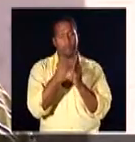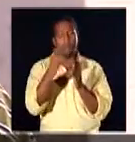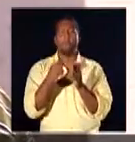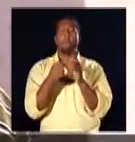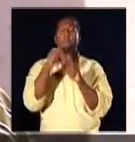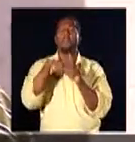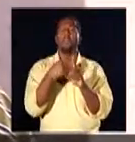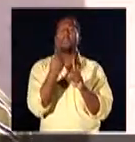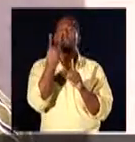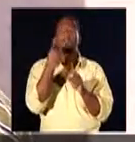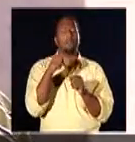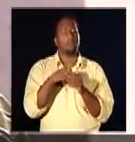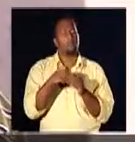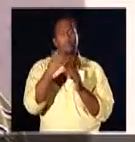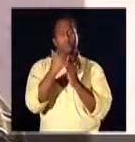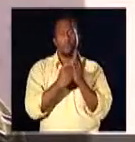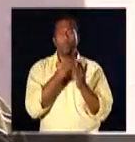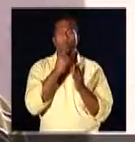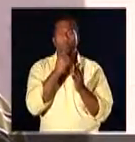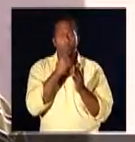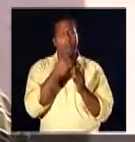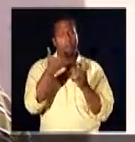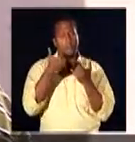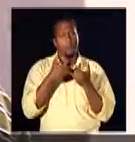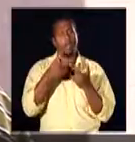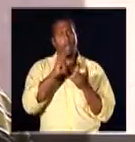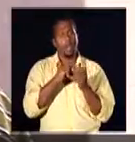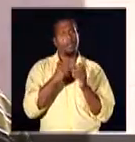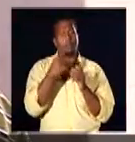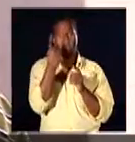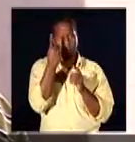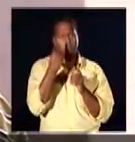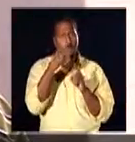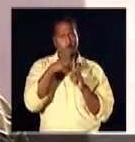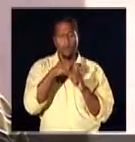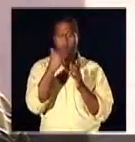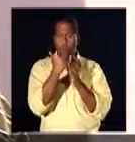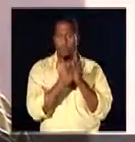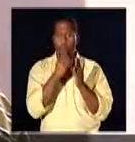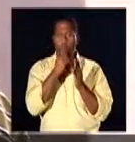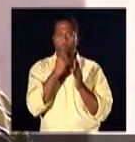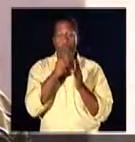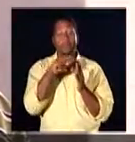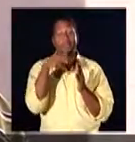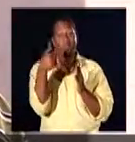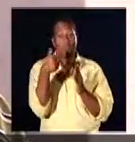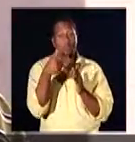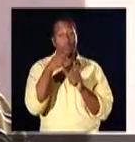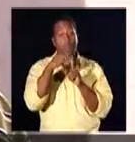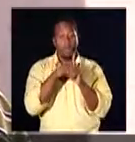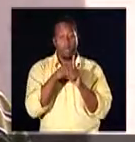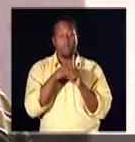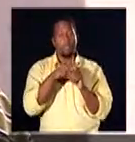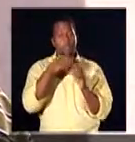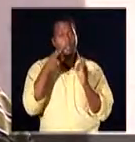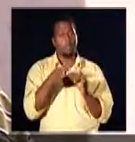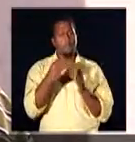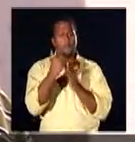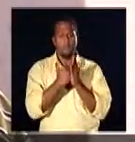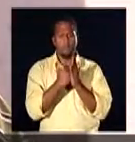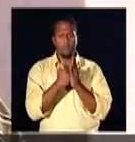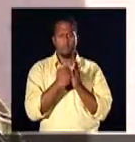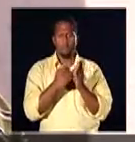no primeiro mês não veio esse desconto. Tudo bem, eles tinham me falado que no primeiro mês não viria mesmo. Só que aí no segundo mês, que deveria ter vindo,